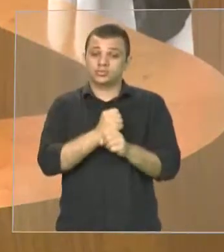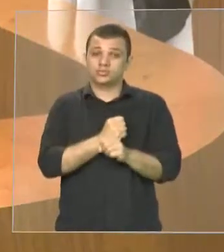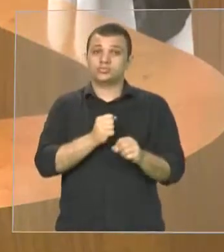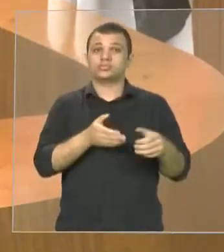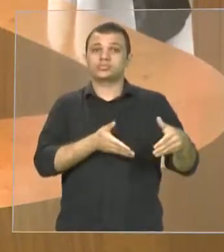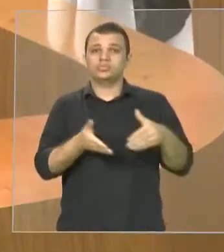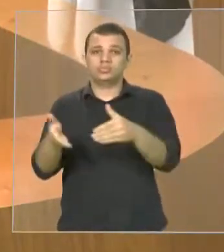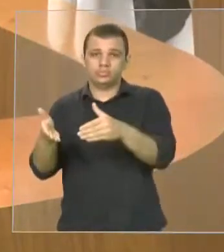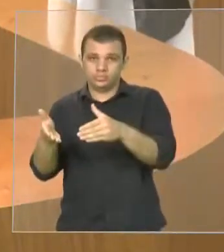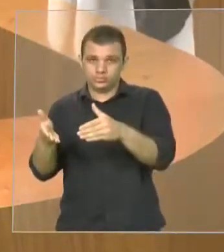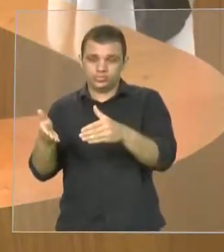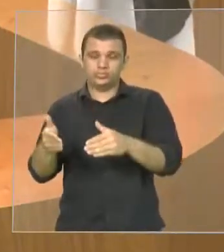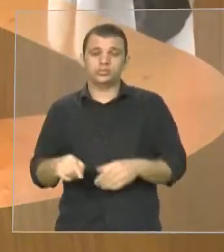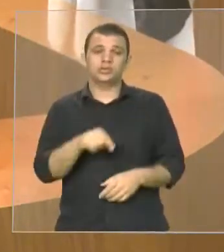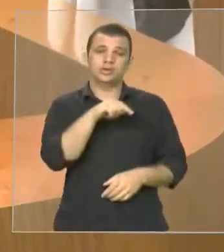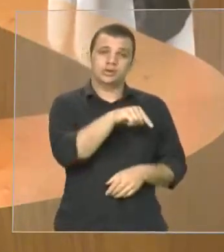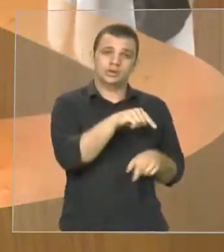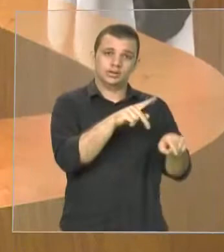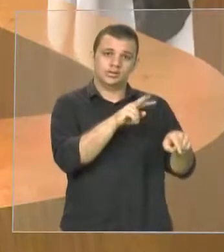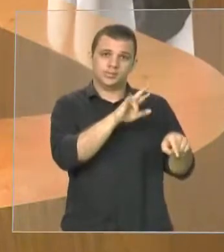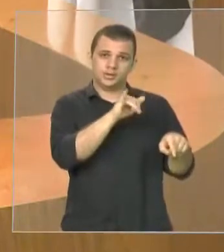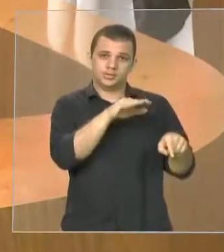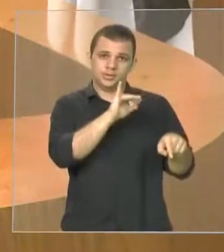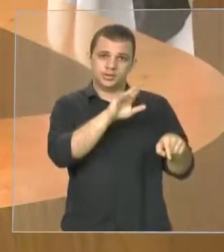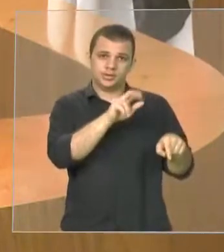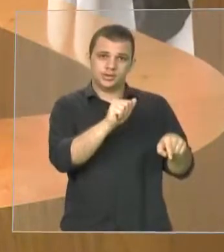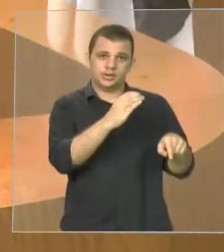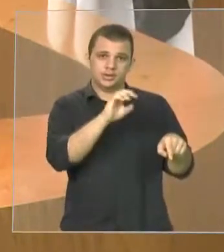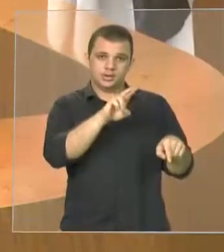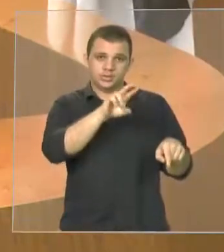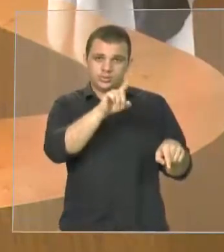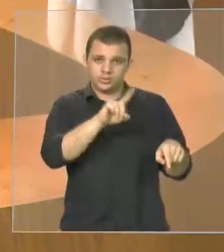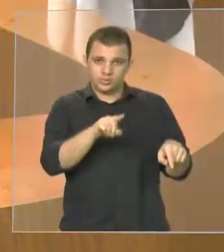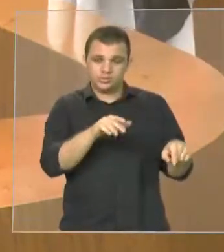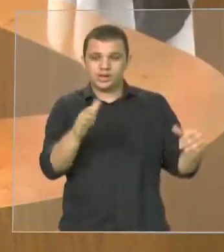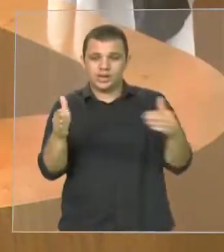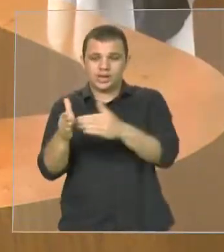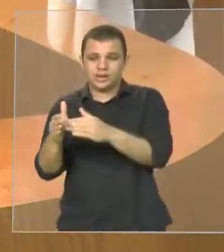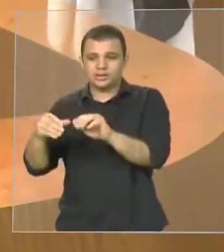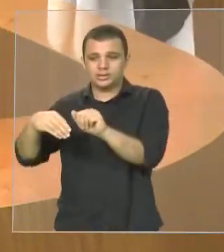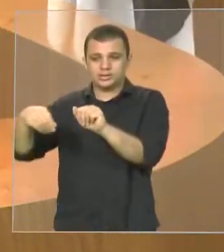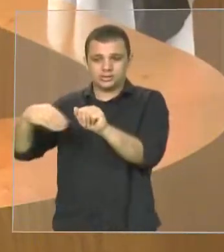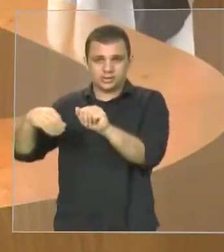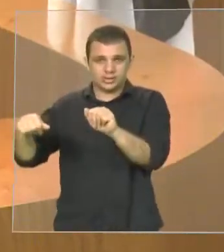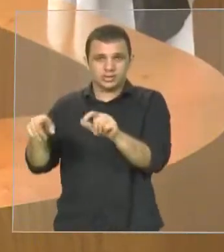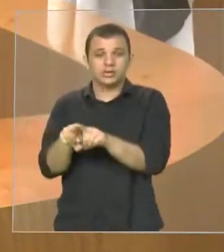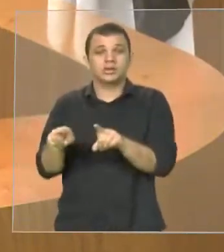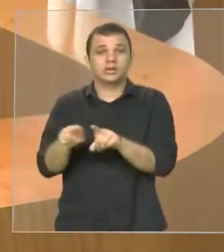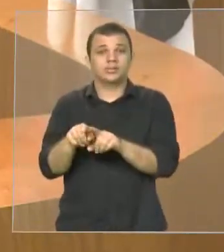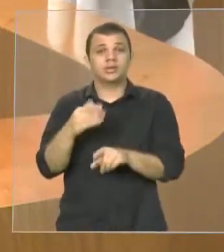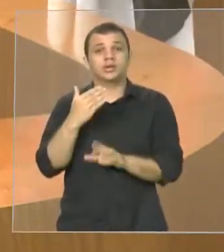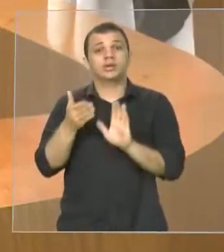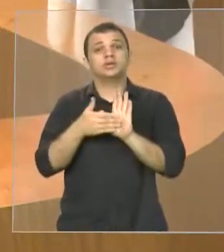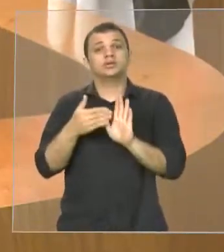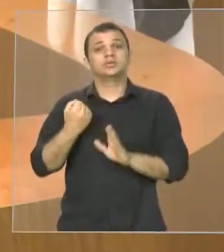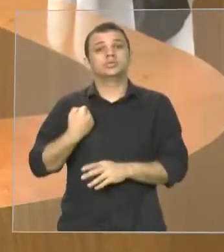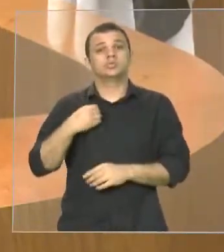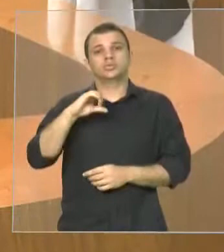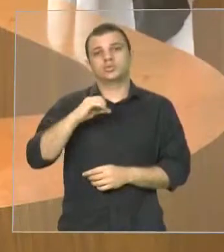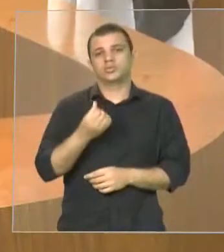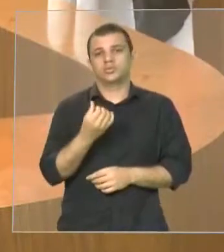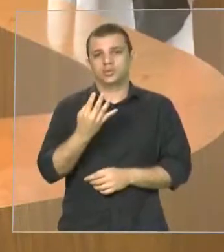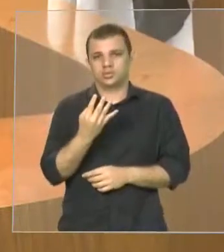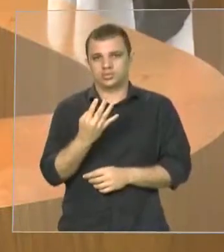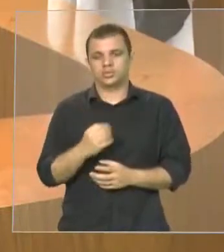indicação 964-17 feita há alguns meses em conversa com esse ex